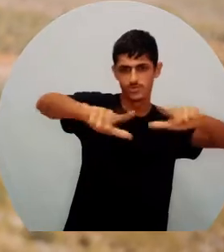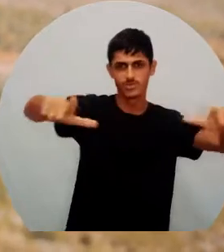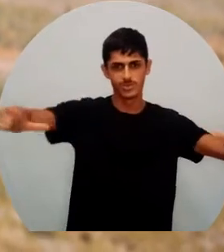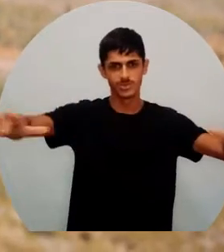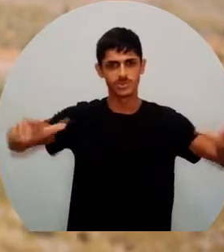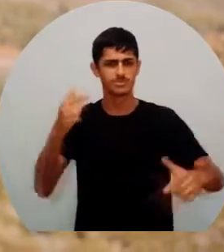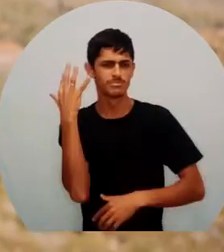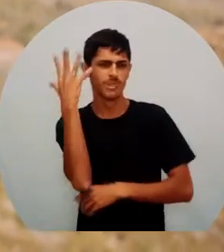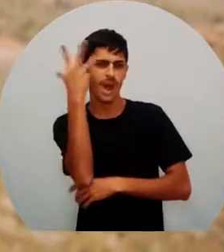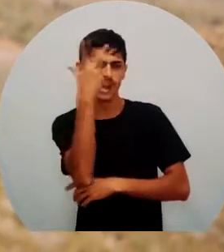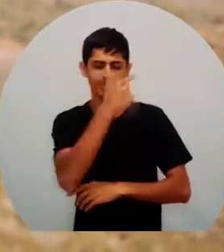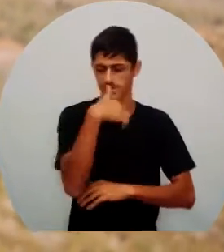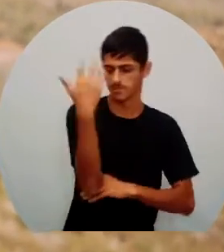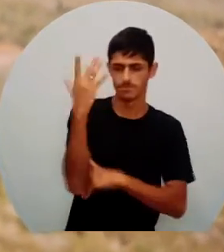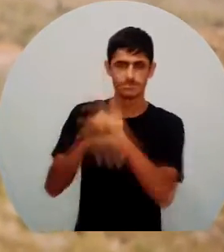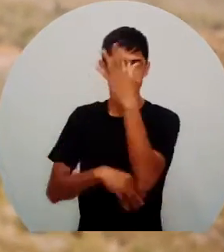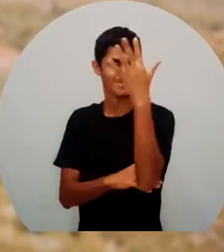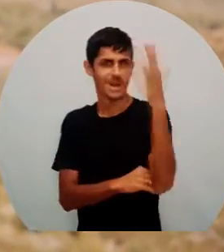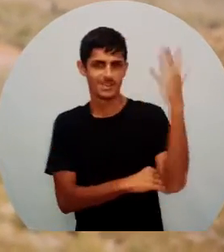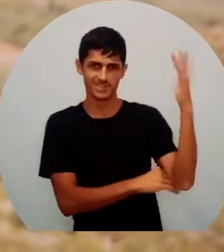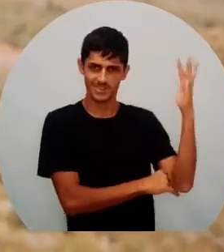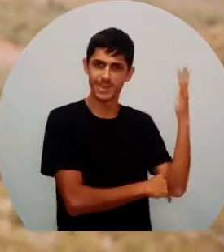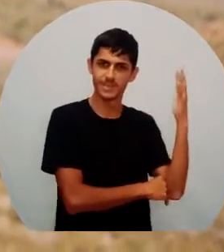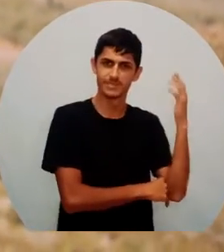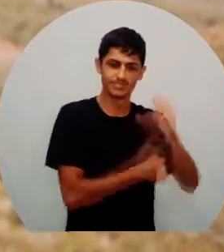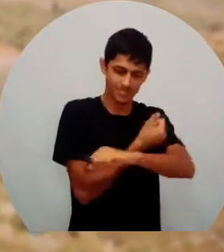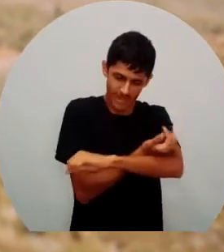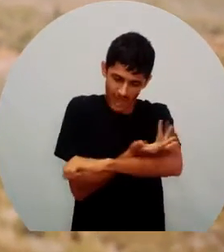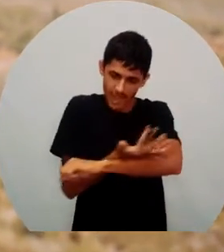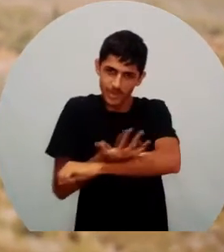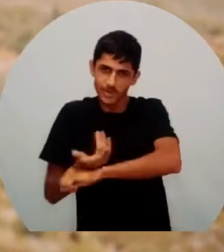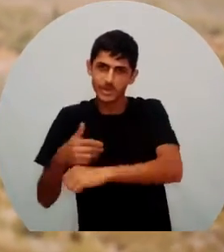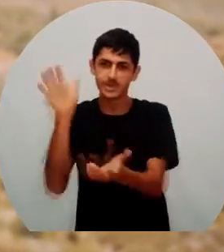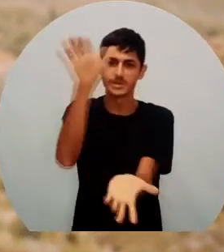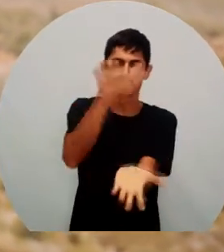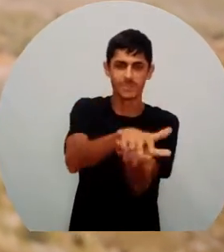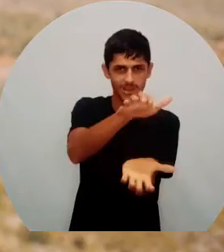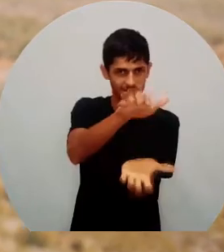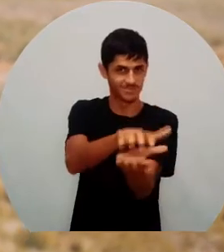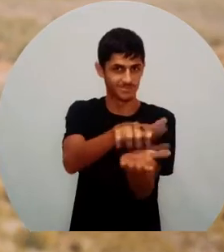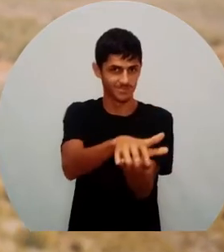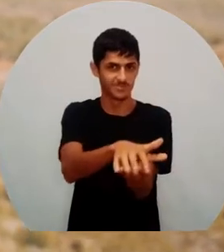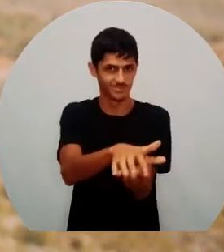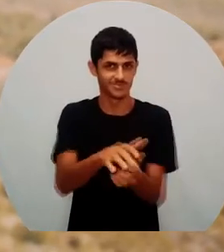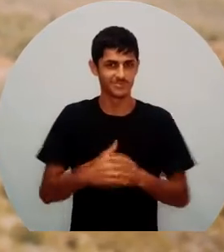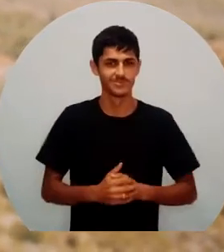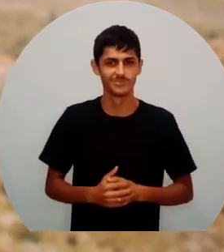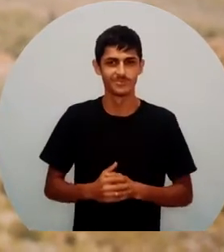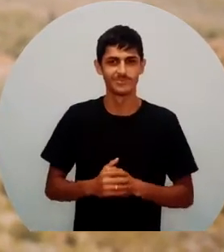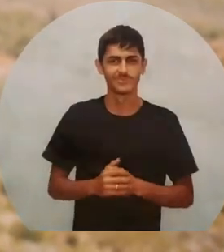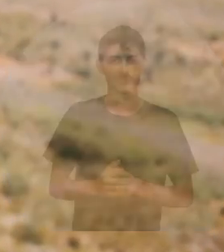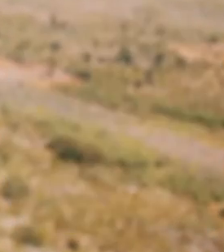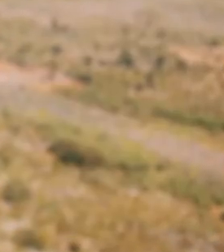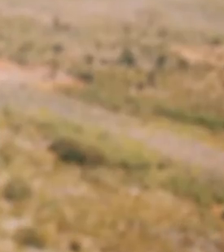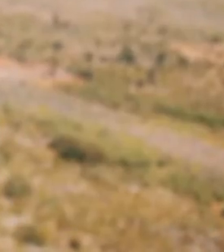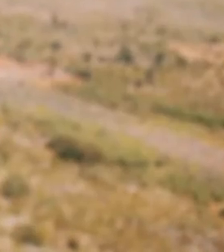belíssima paisagem da Caatinga Pernambucana, uma Caatinga viva com uma vasta quantidade de plantas e animais. Então conheça